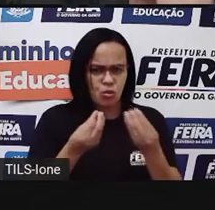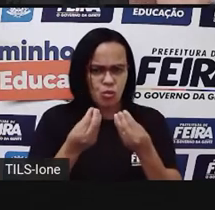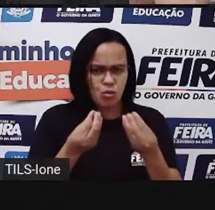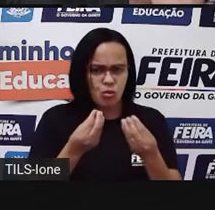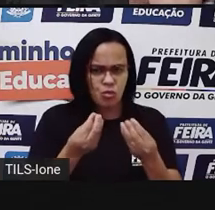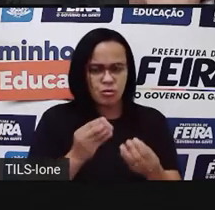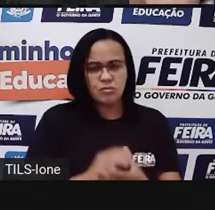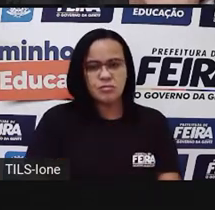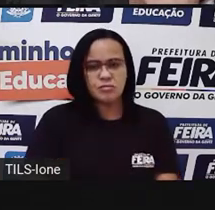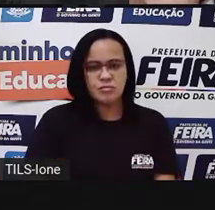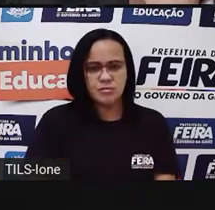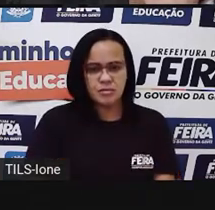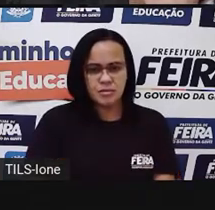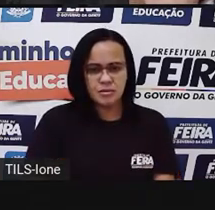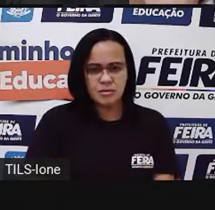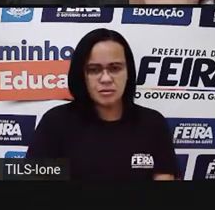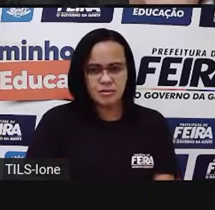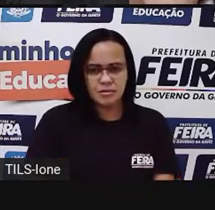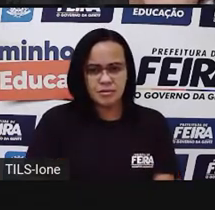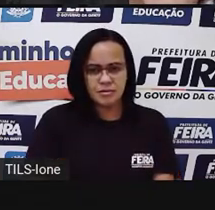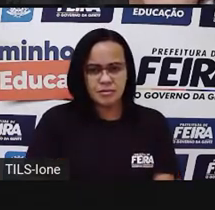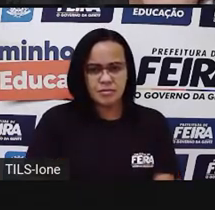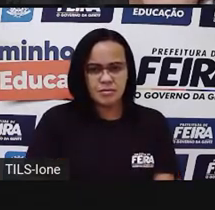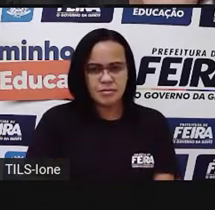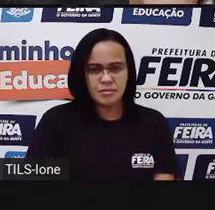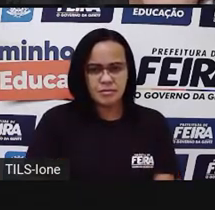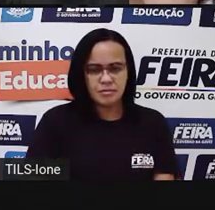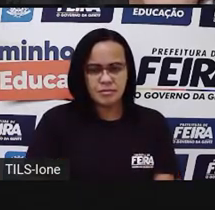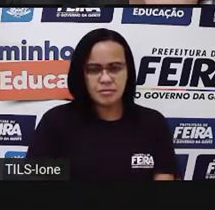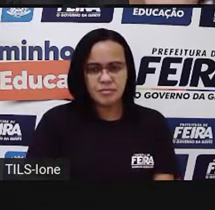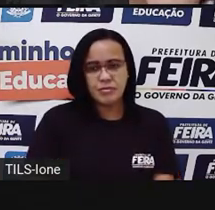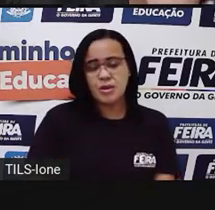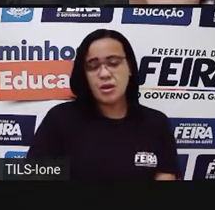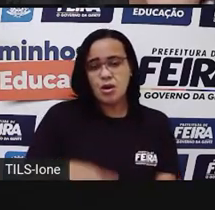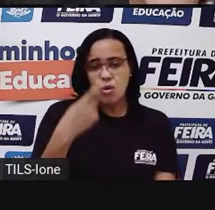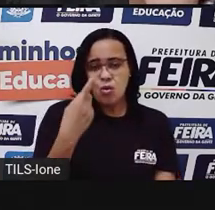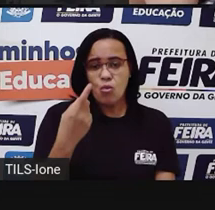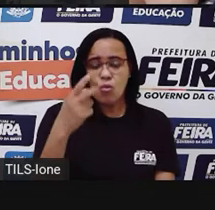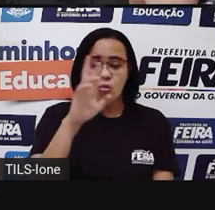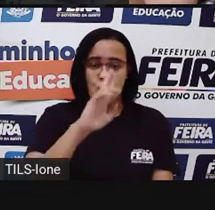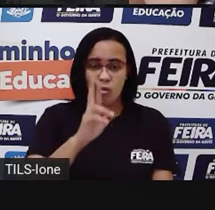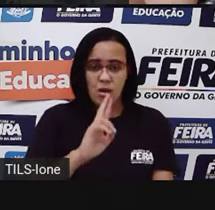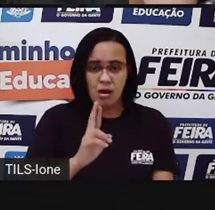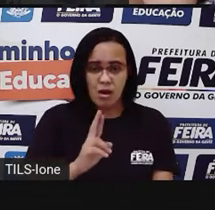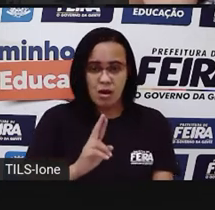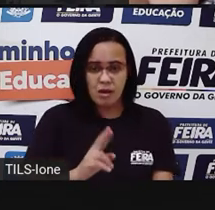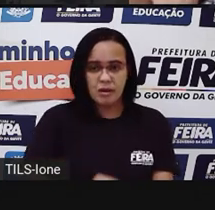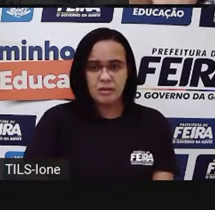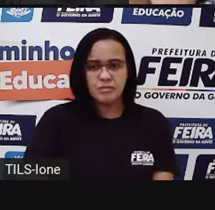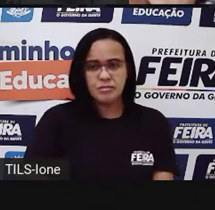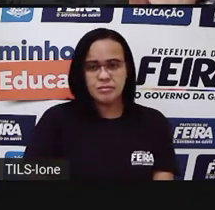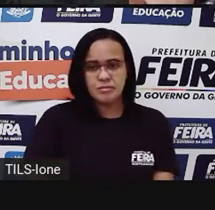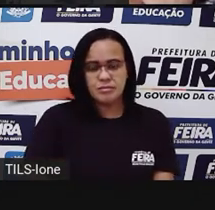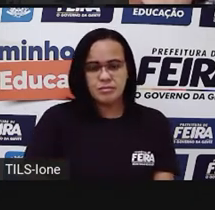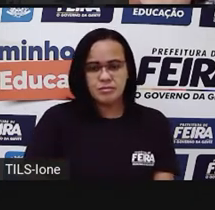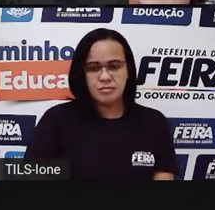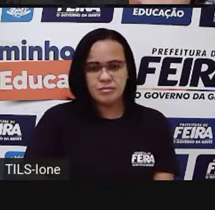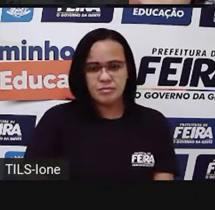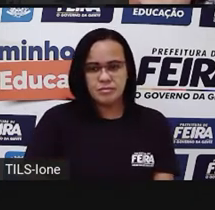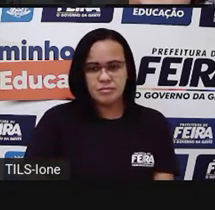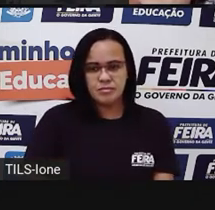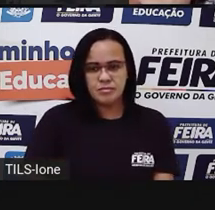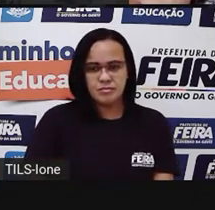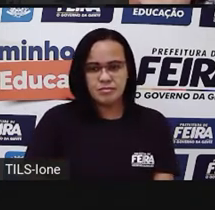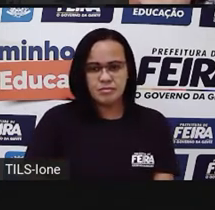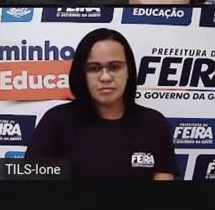Não, né? Aqui tem 1 real e... Opa! Eu botou 50. É 5 centavos. Lembra